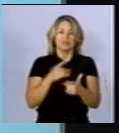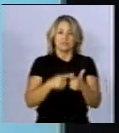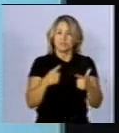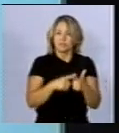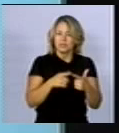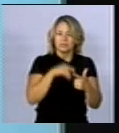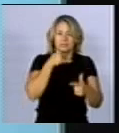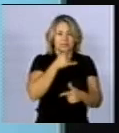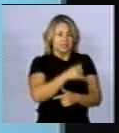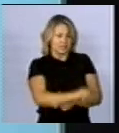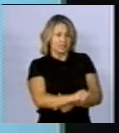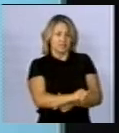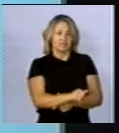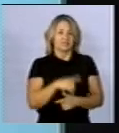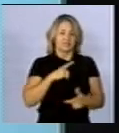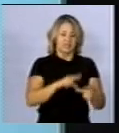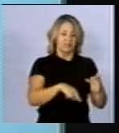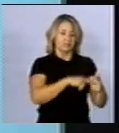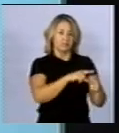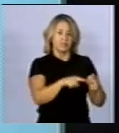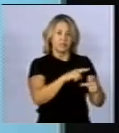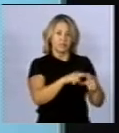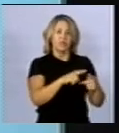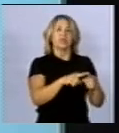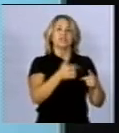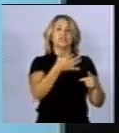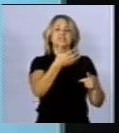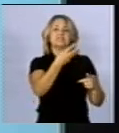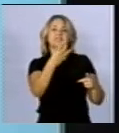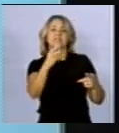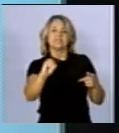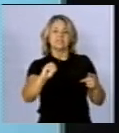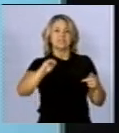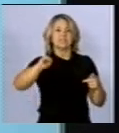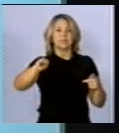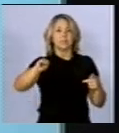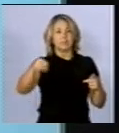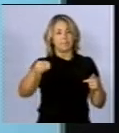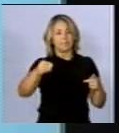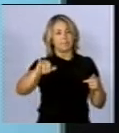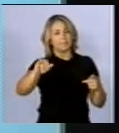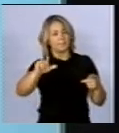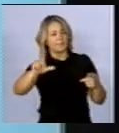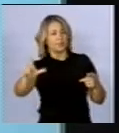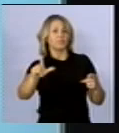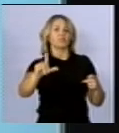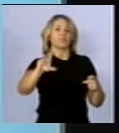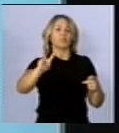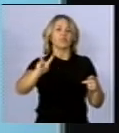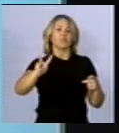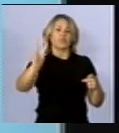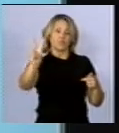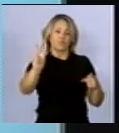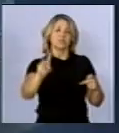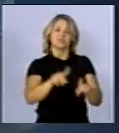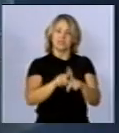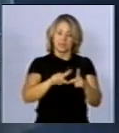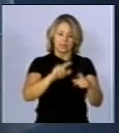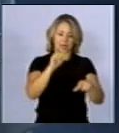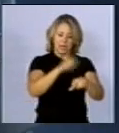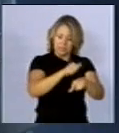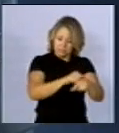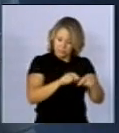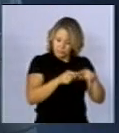Aqui temos, então, uma comparação entre duas linhas de 138 mil volts, que é o caso que está tratado, temos uma linha aérea e uma linha subterrânea, quer são